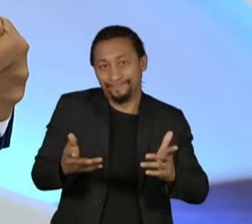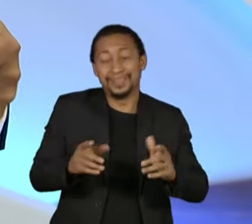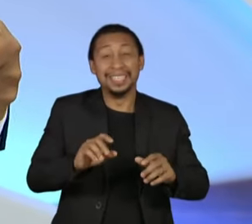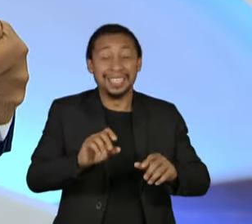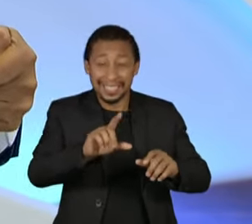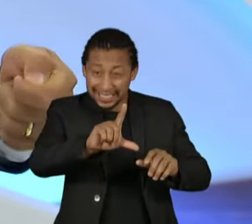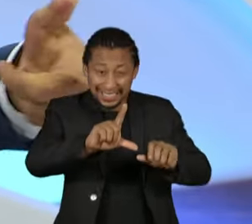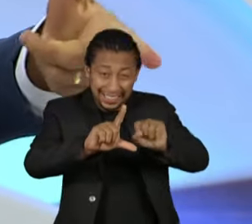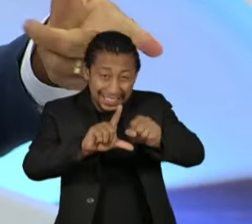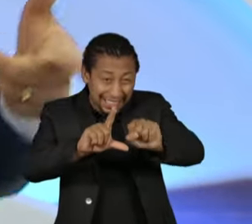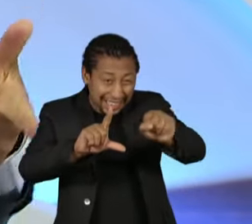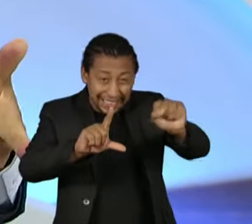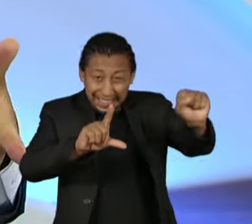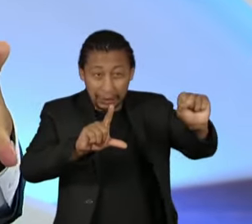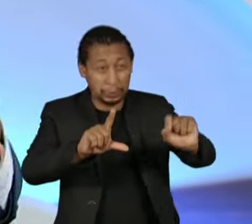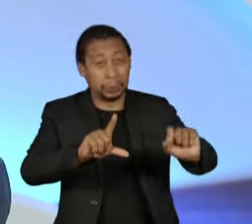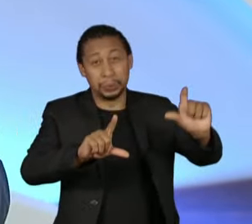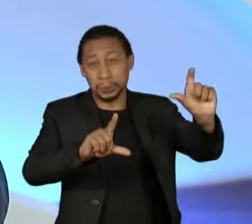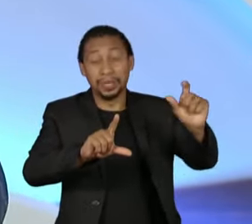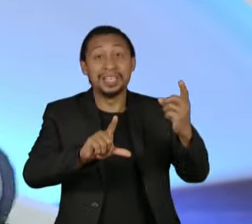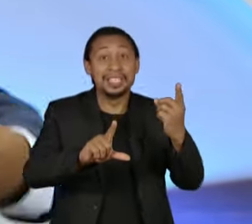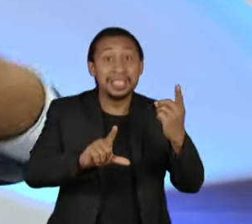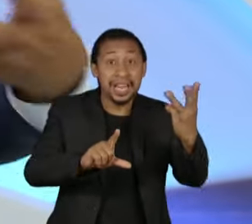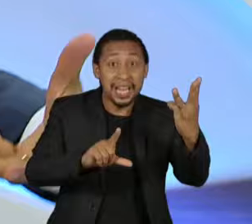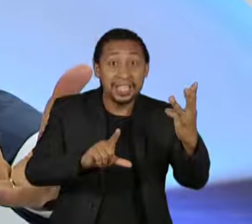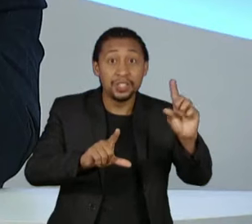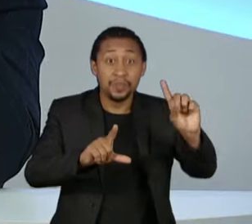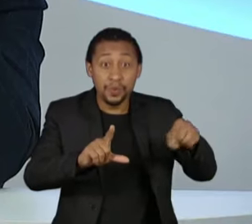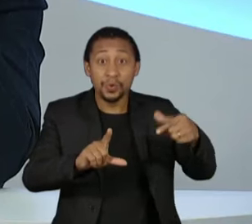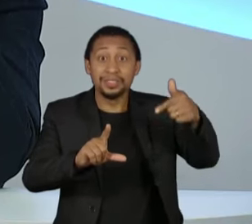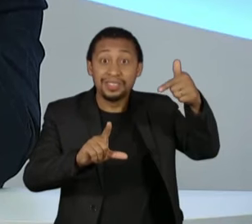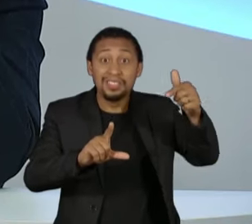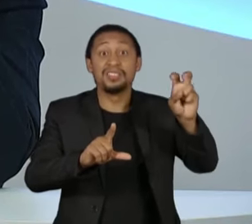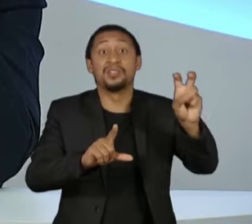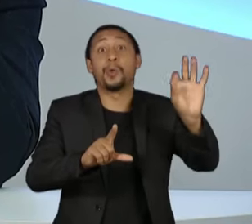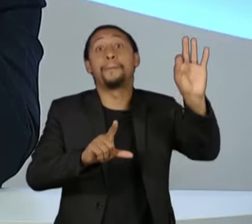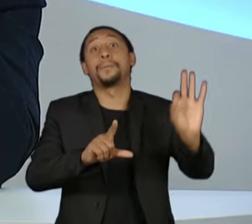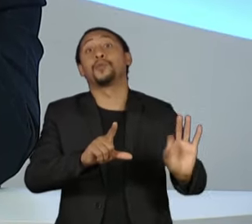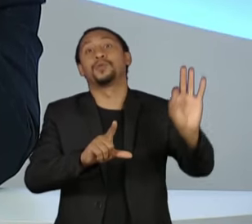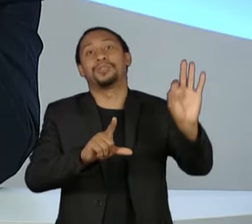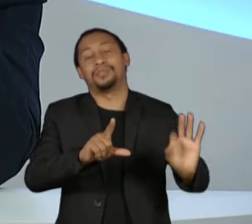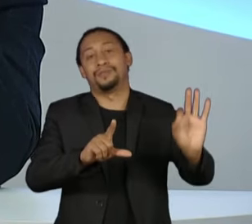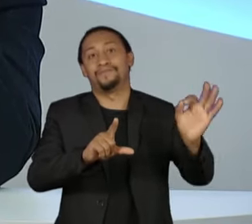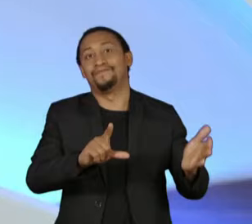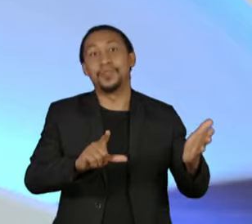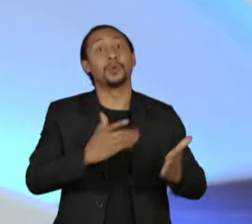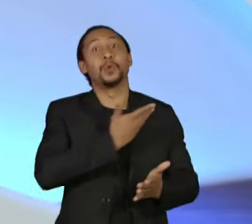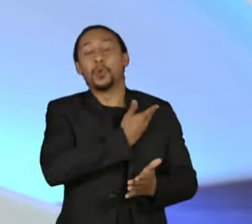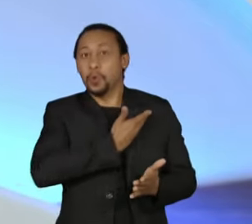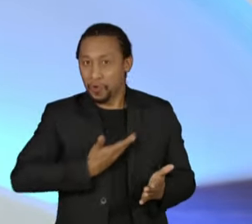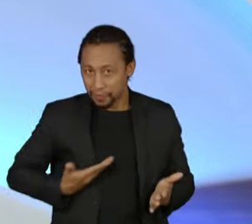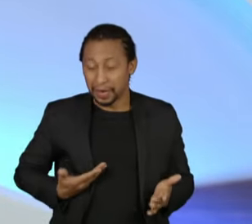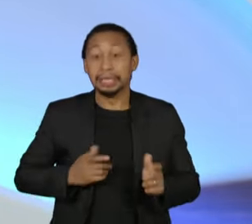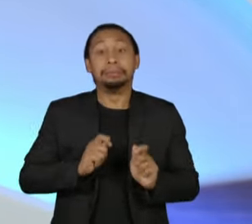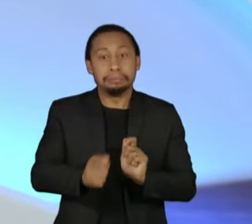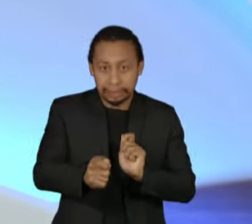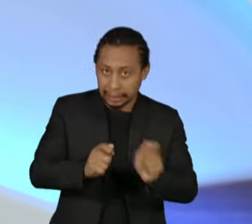pagando a R$,75, a Selic, que é o preço que o governo brasileiro compra